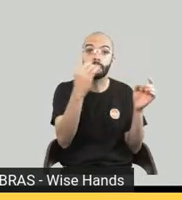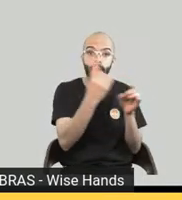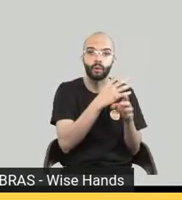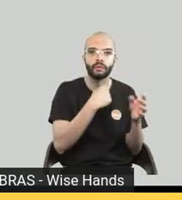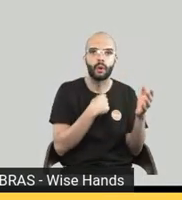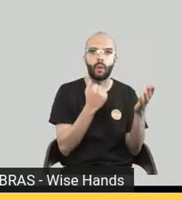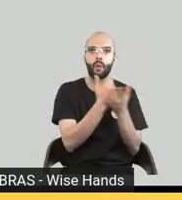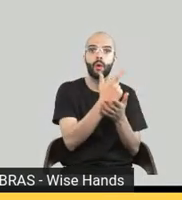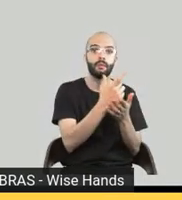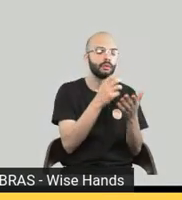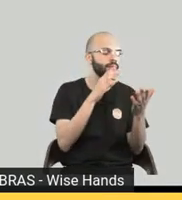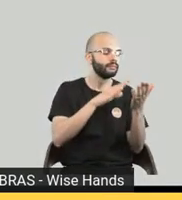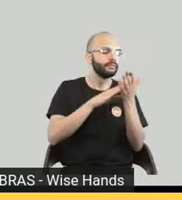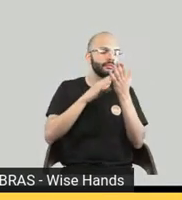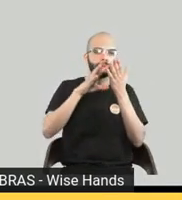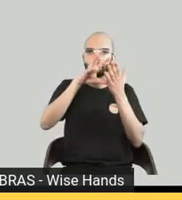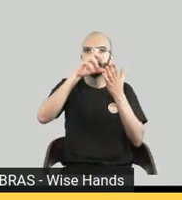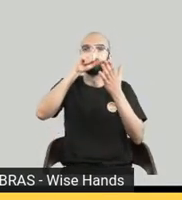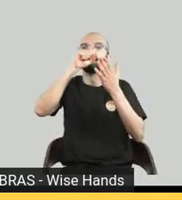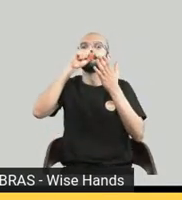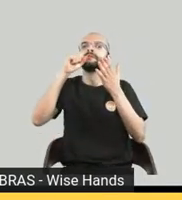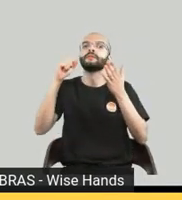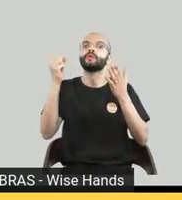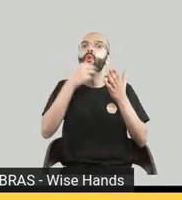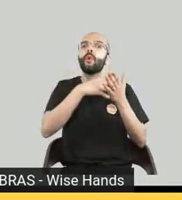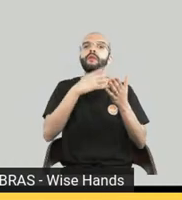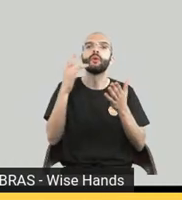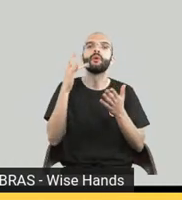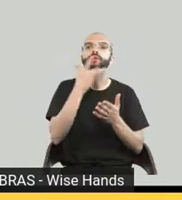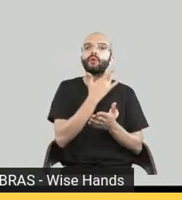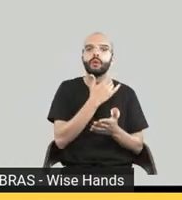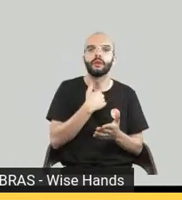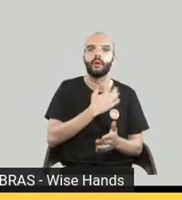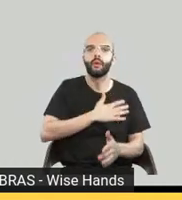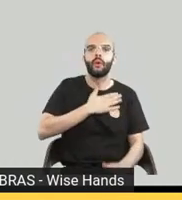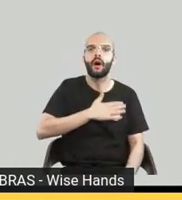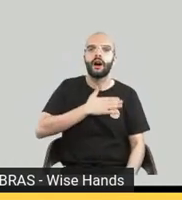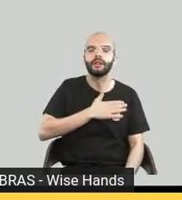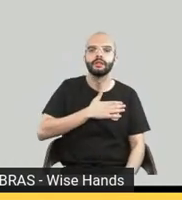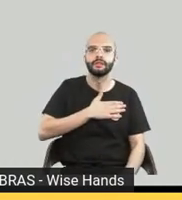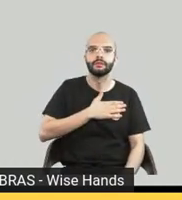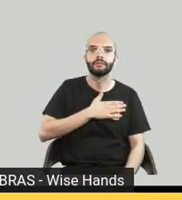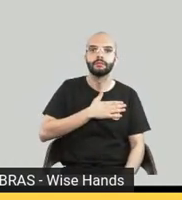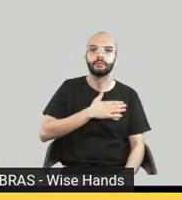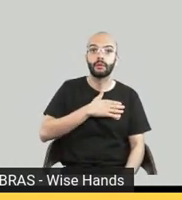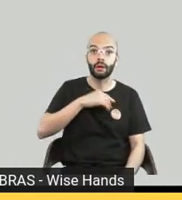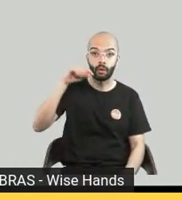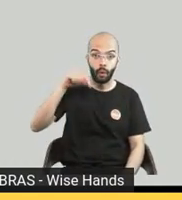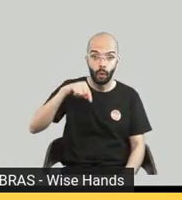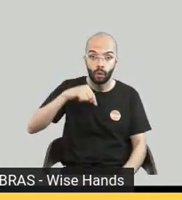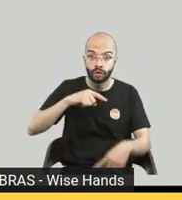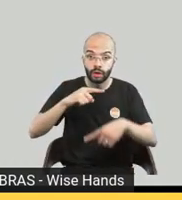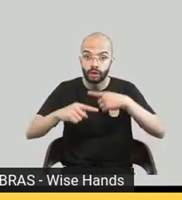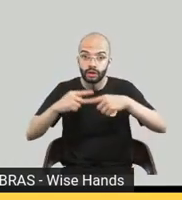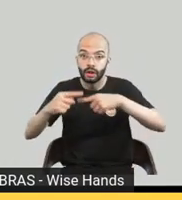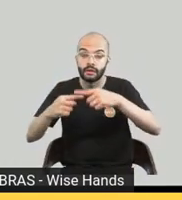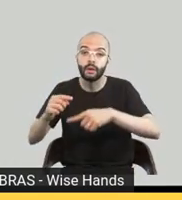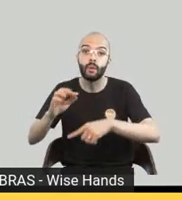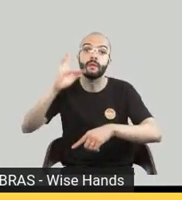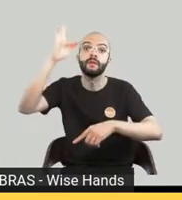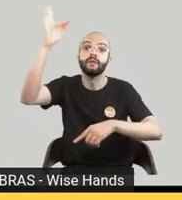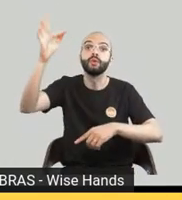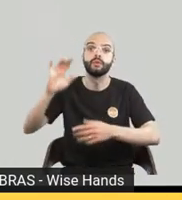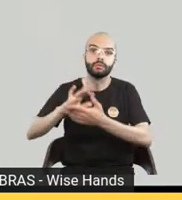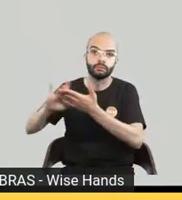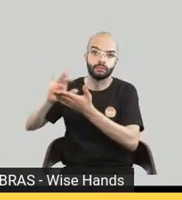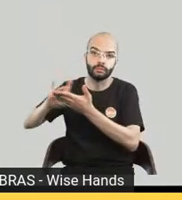enfim eu acho que o livro impresso até não sei se para as novas gerações acho que ainda está cedo para a gente fazer esse tipo de previsão mas ele mais do